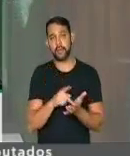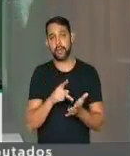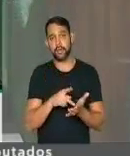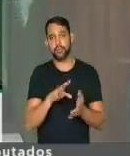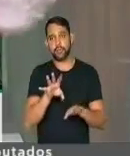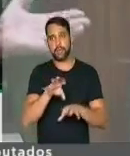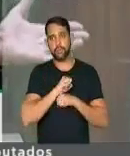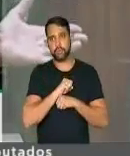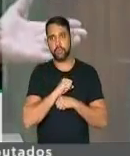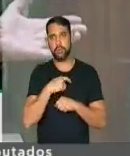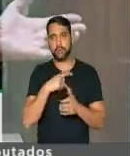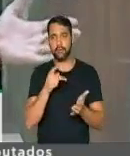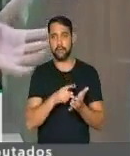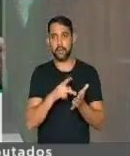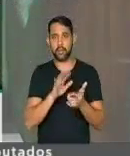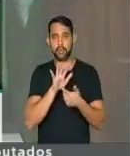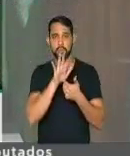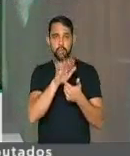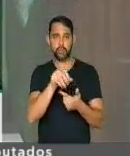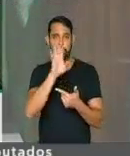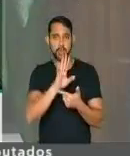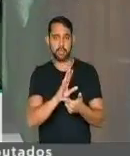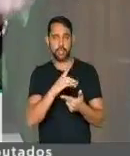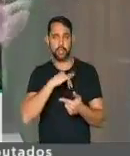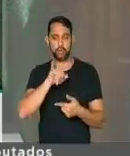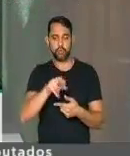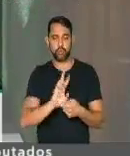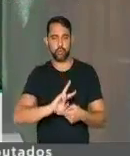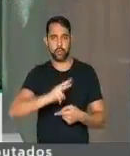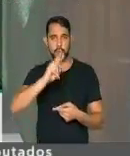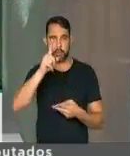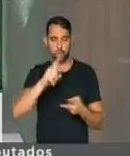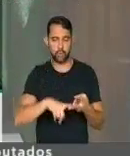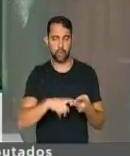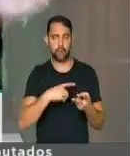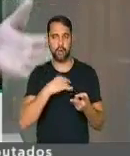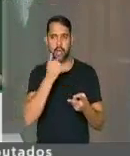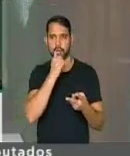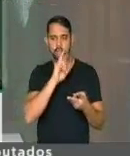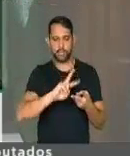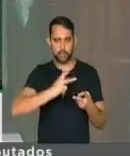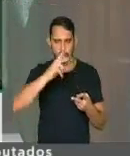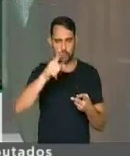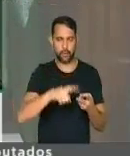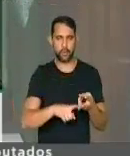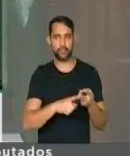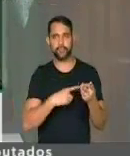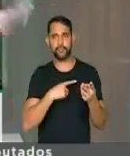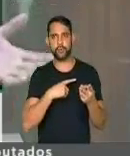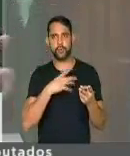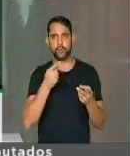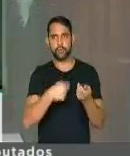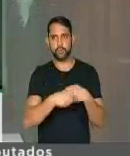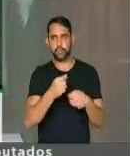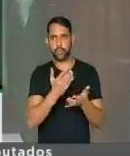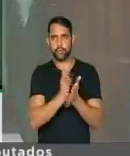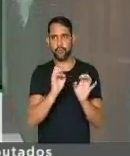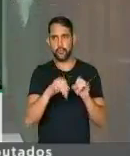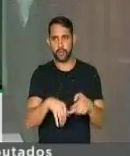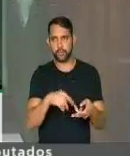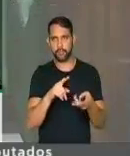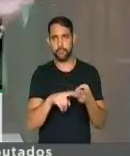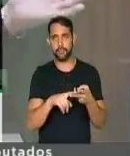quando ela assumiu, veio a realidade do país, juros dispararam, a conta de energia disparou, o dinheiro acabou,